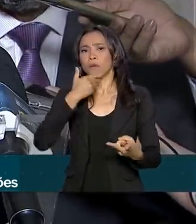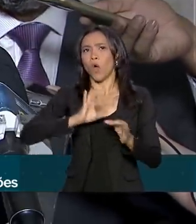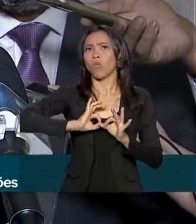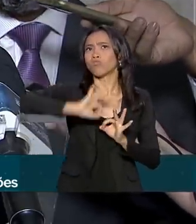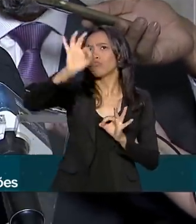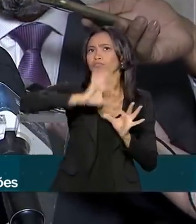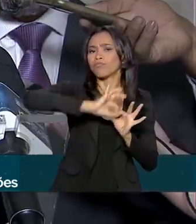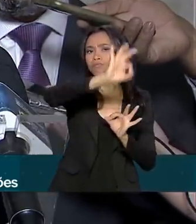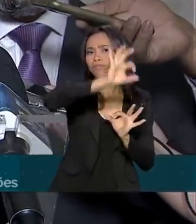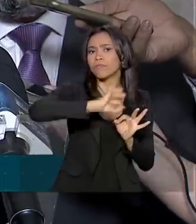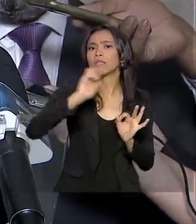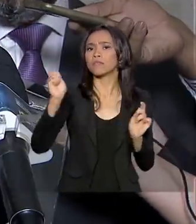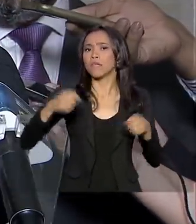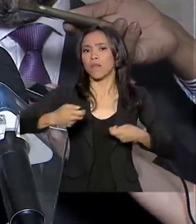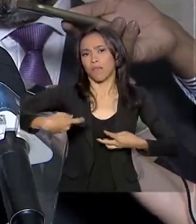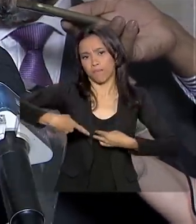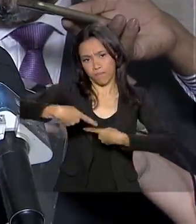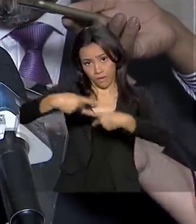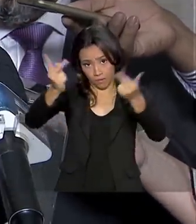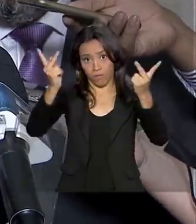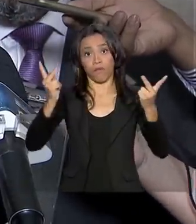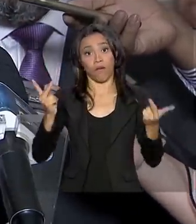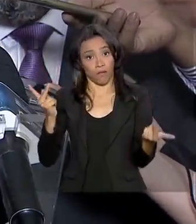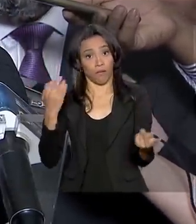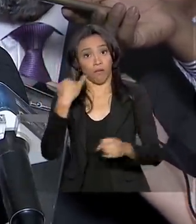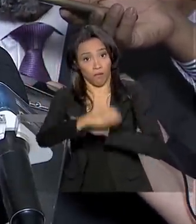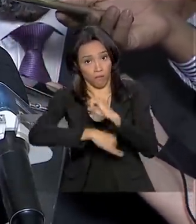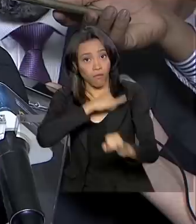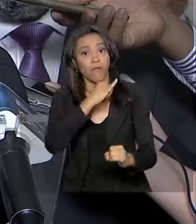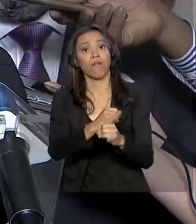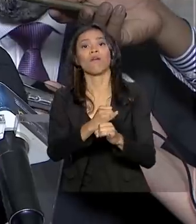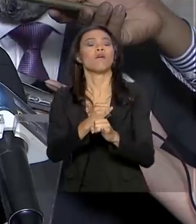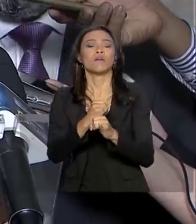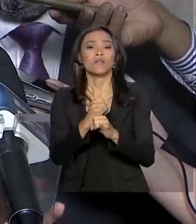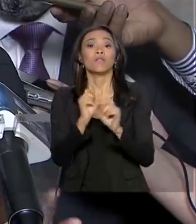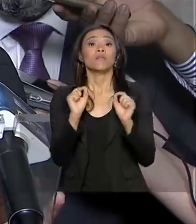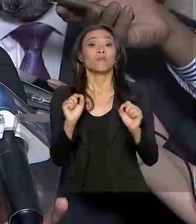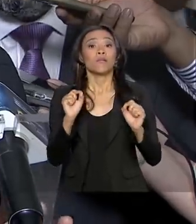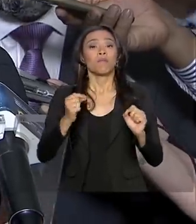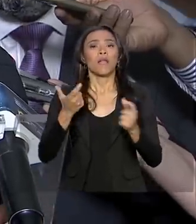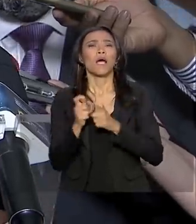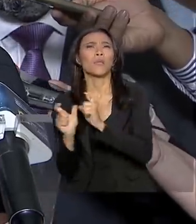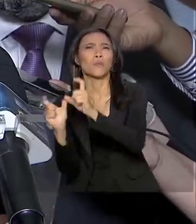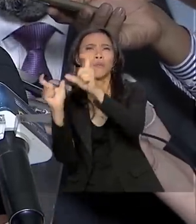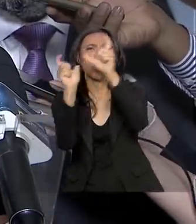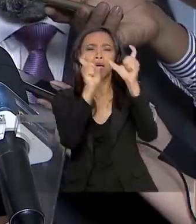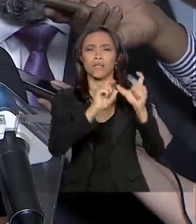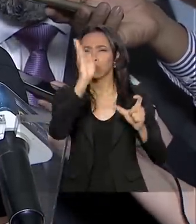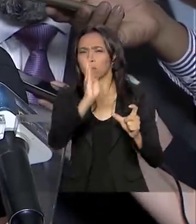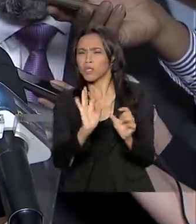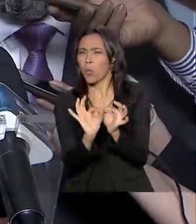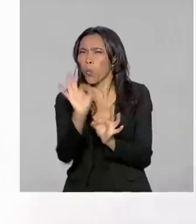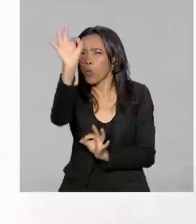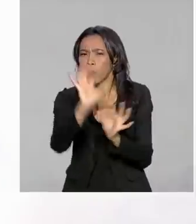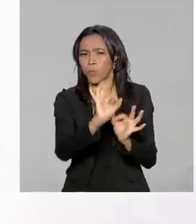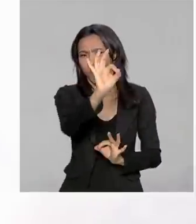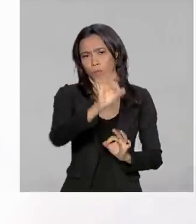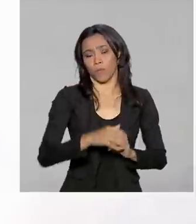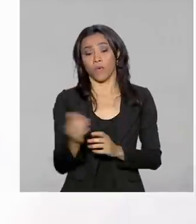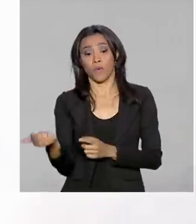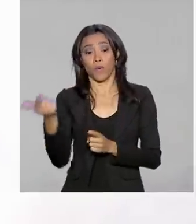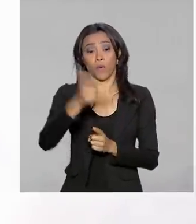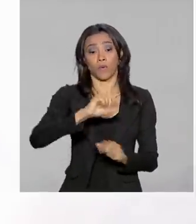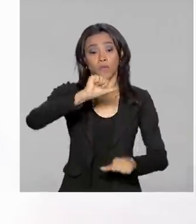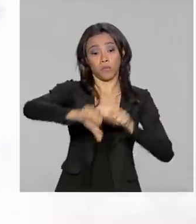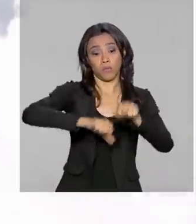e nós vamos ter também recursos para levar a banda larga para regiões mais distantes do país. Outra